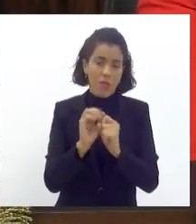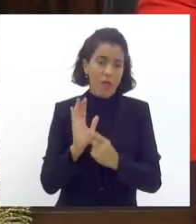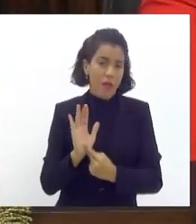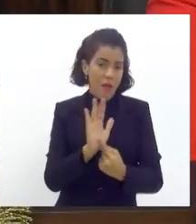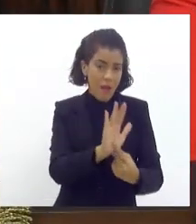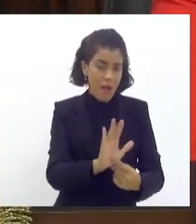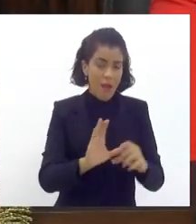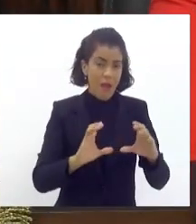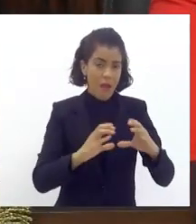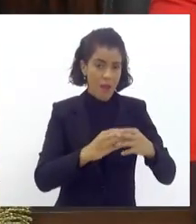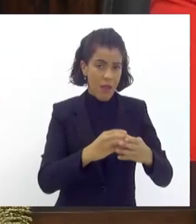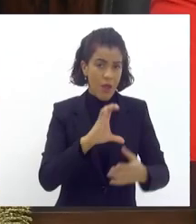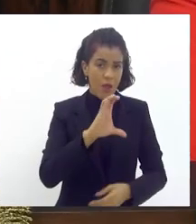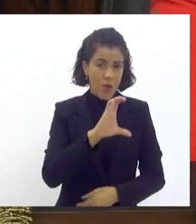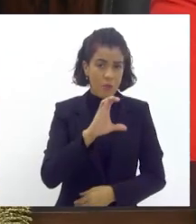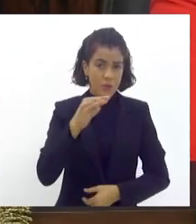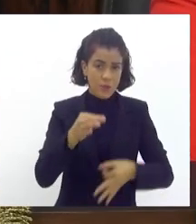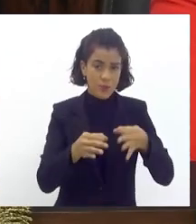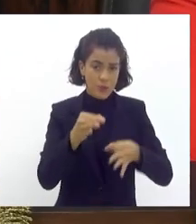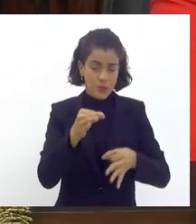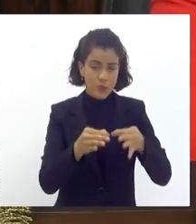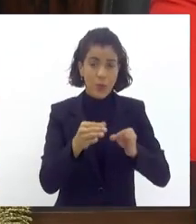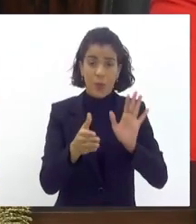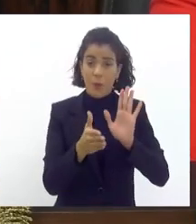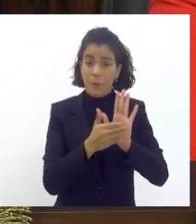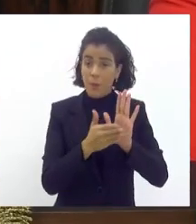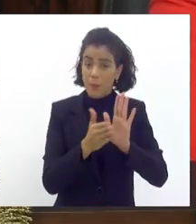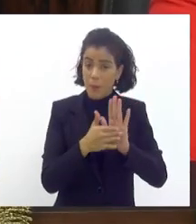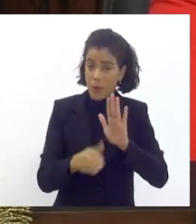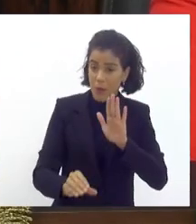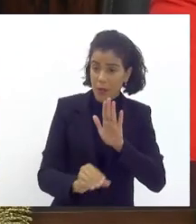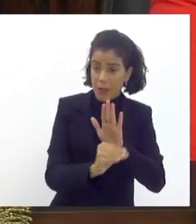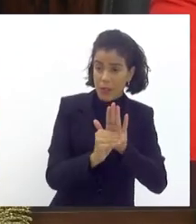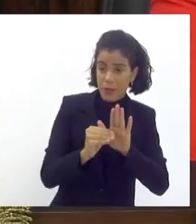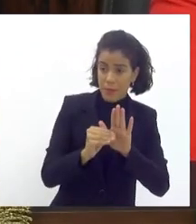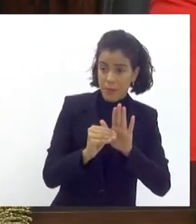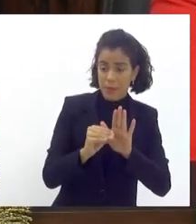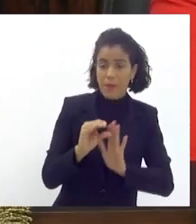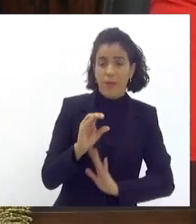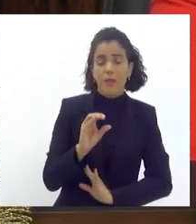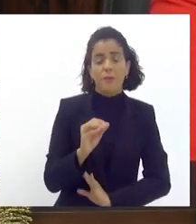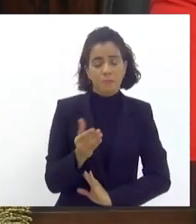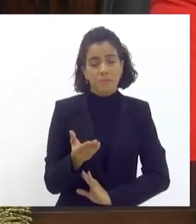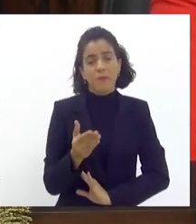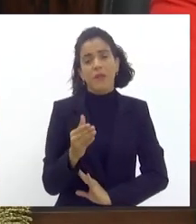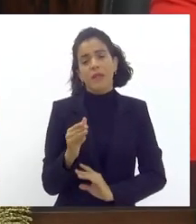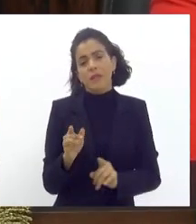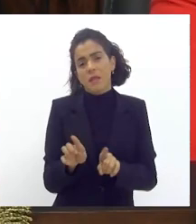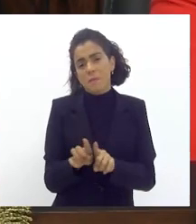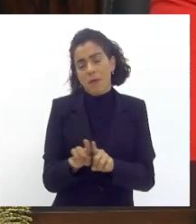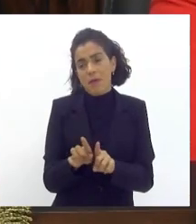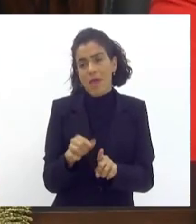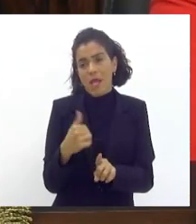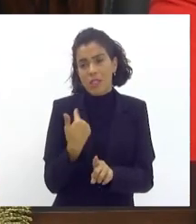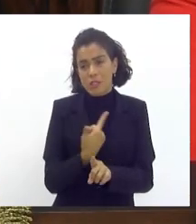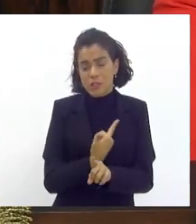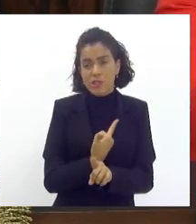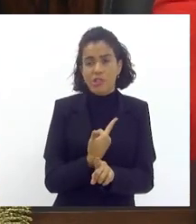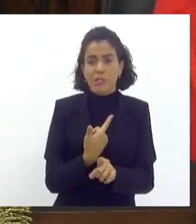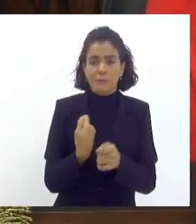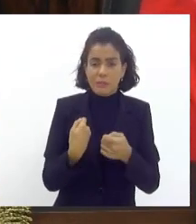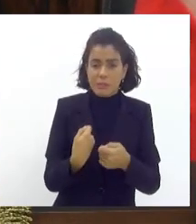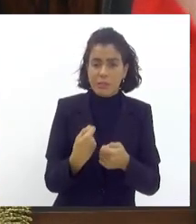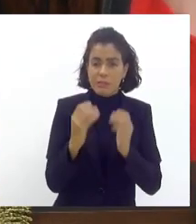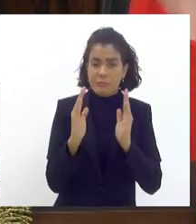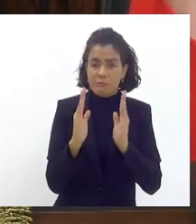e ao conjunto desses parlamentares propostas de emendas eu peço que a gente estabeleça presidente Rodrigo Amorim